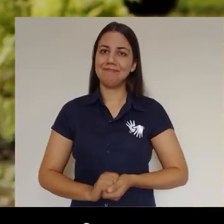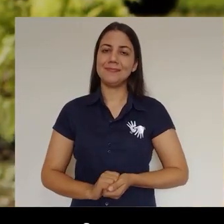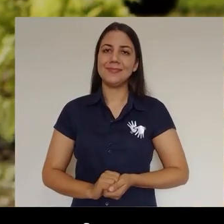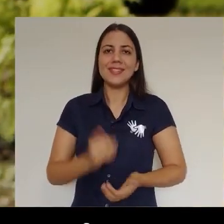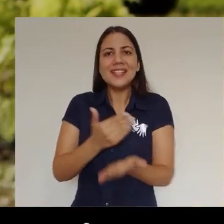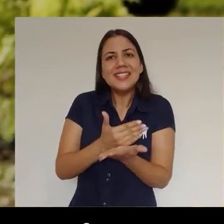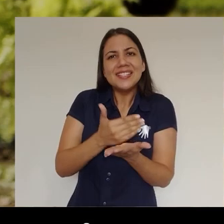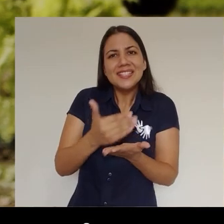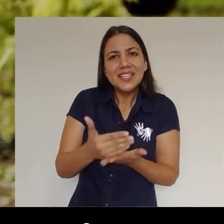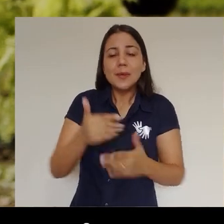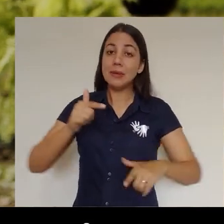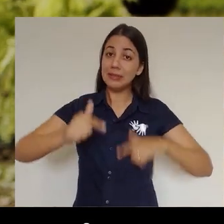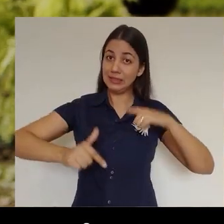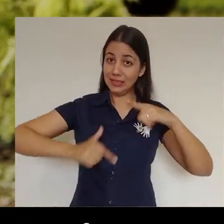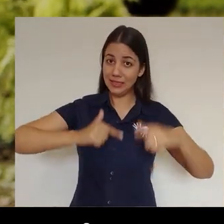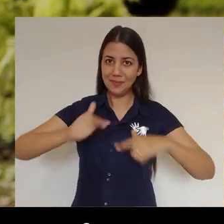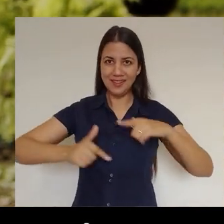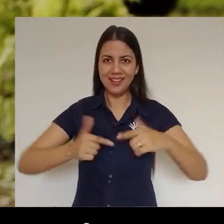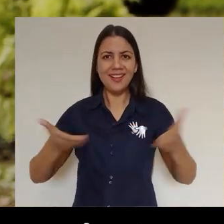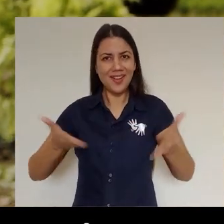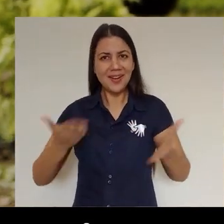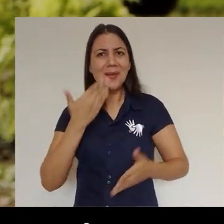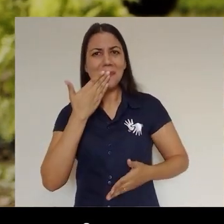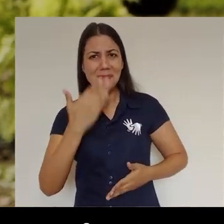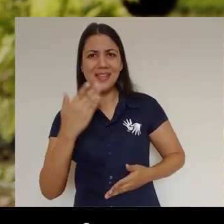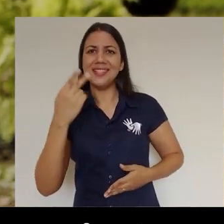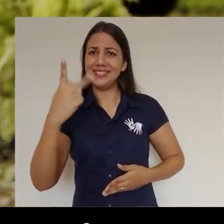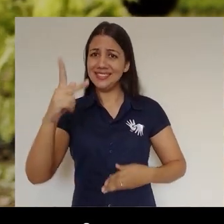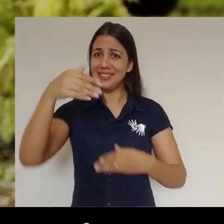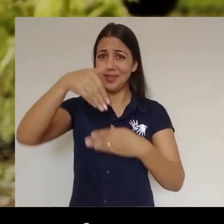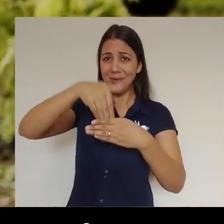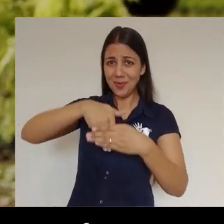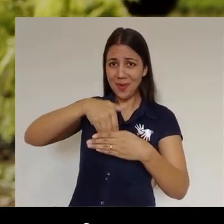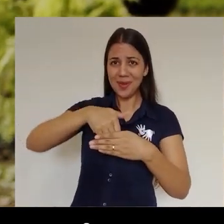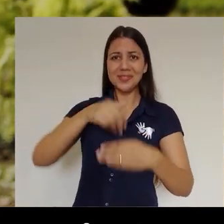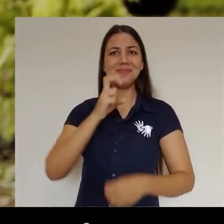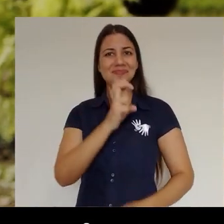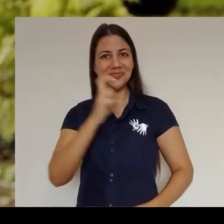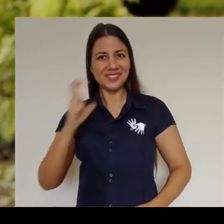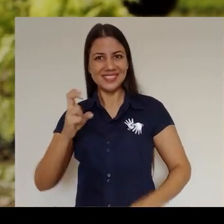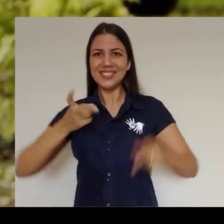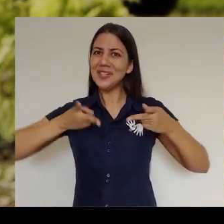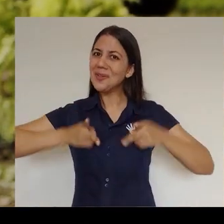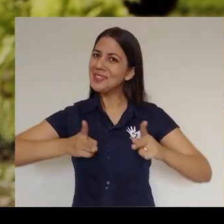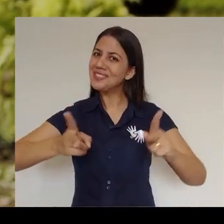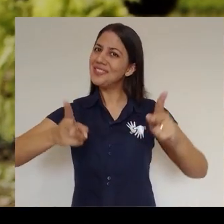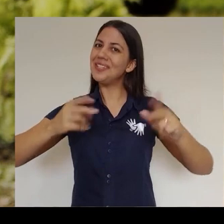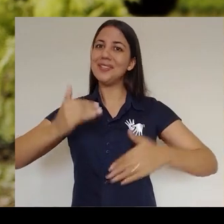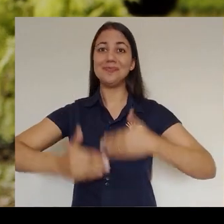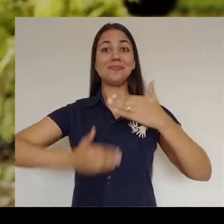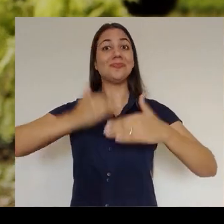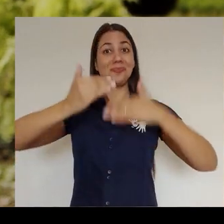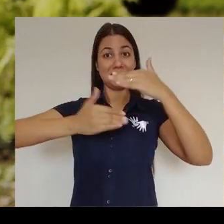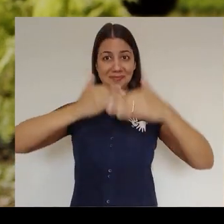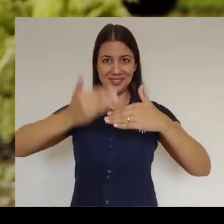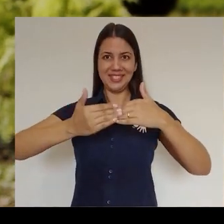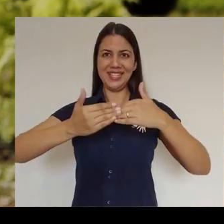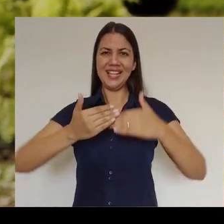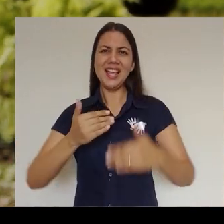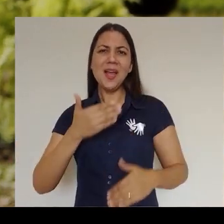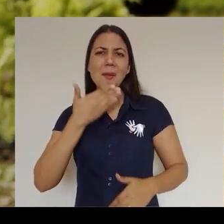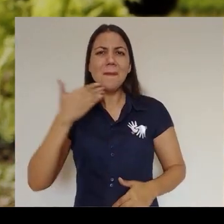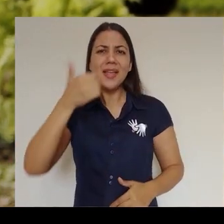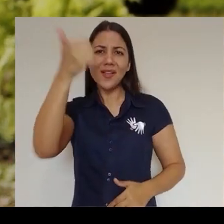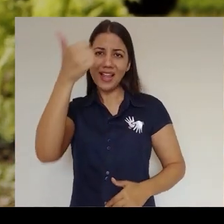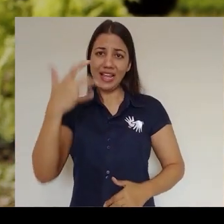Iniciamos um trabalho e agora peço o seu voto no 55 para seguirmos em frente Para fazermos ainda mais na saúde